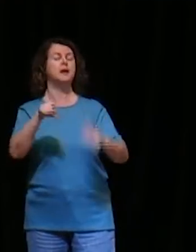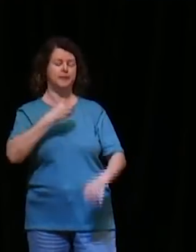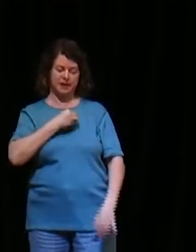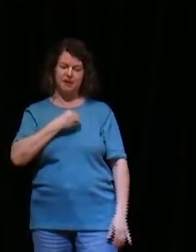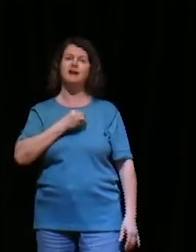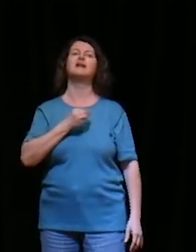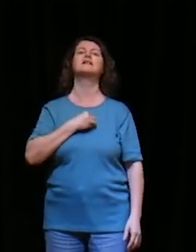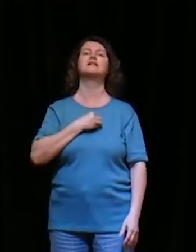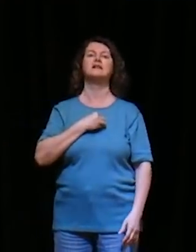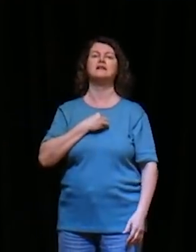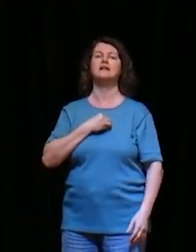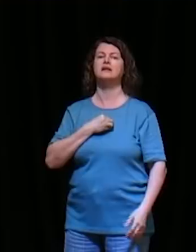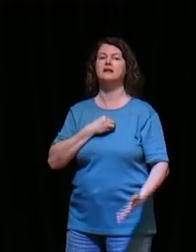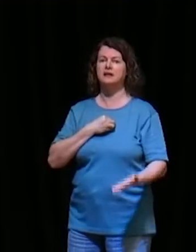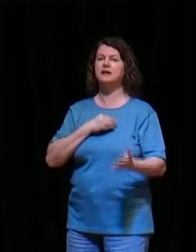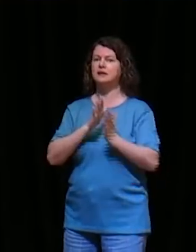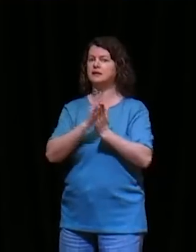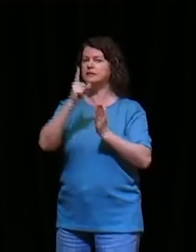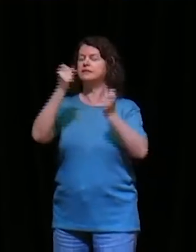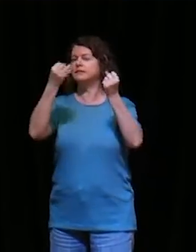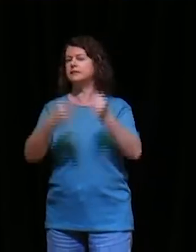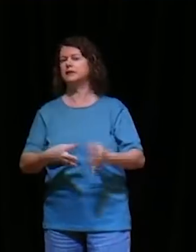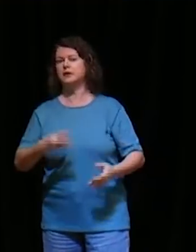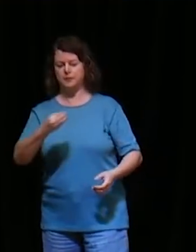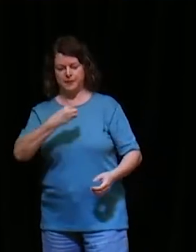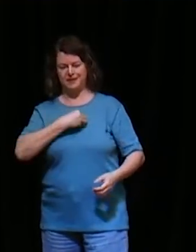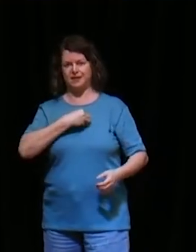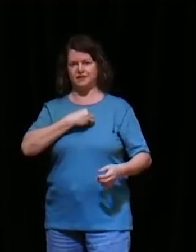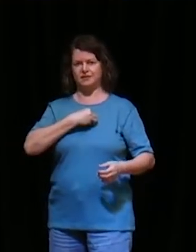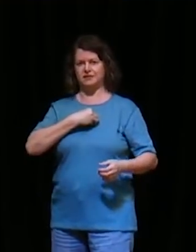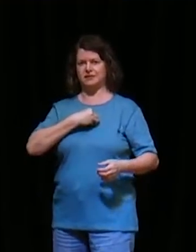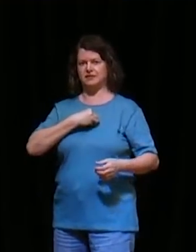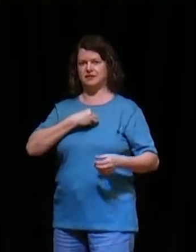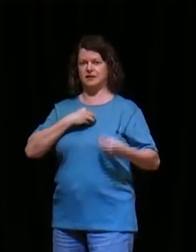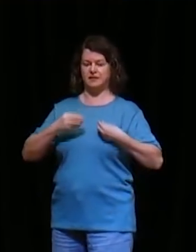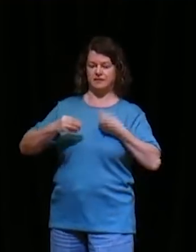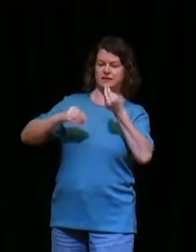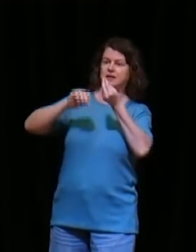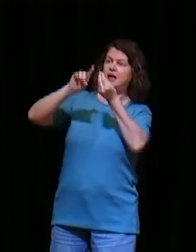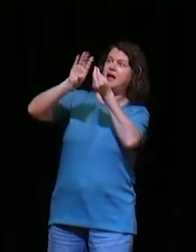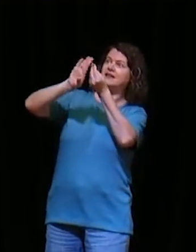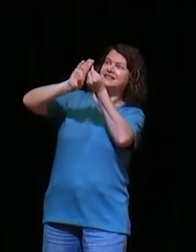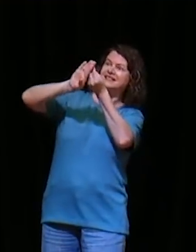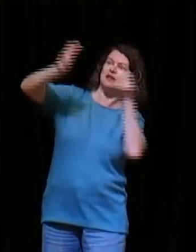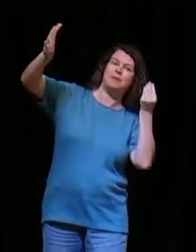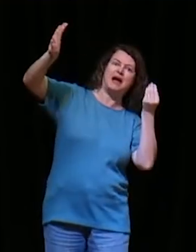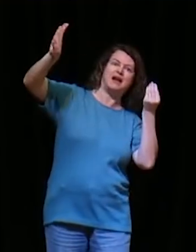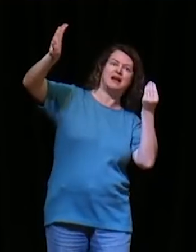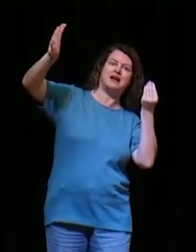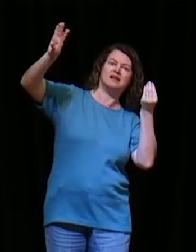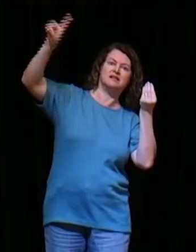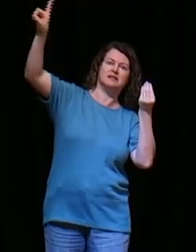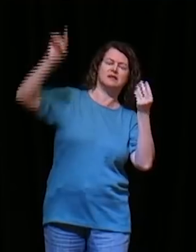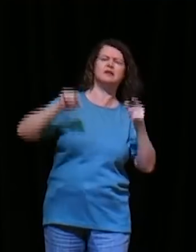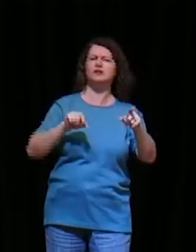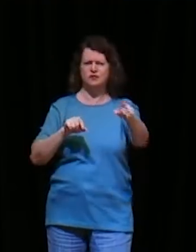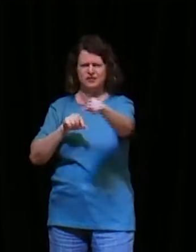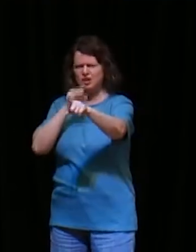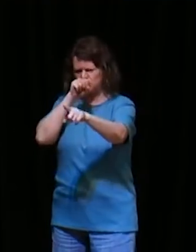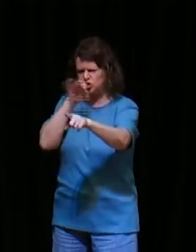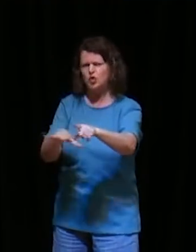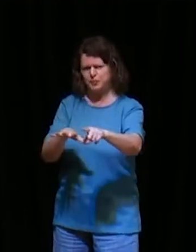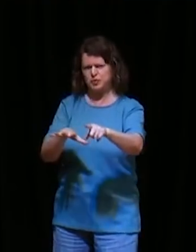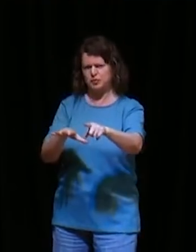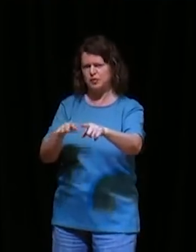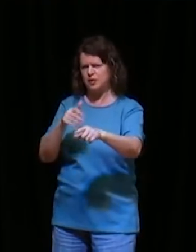separação entre vós, e o nosso Deus, para que ele não ouça, você está maltratando tua esposa? Porque é o seguinte,